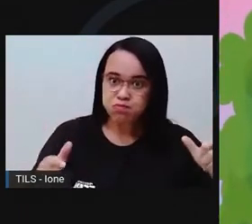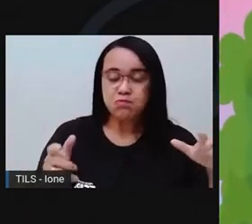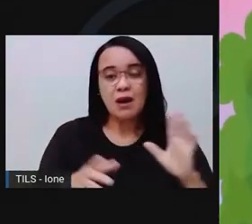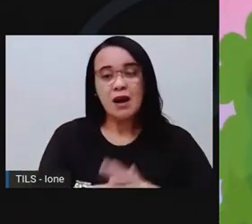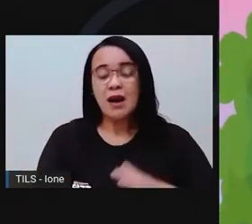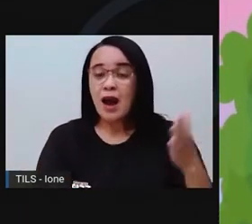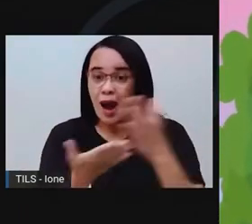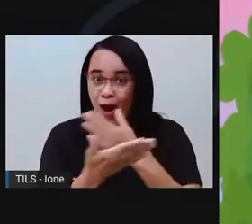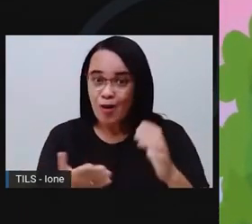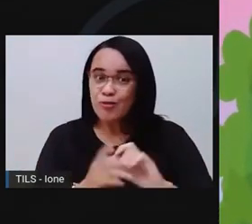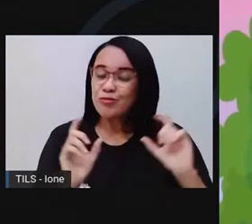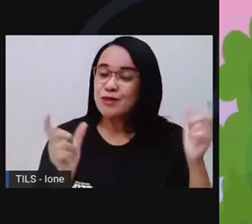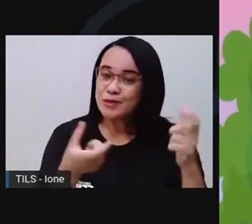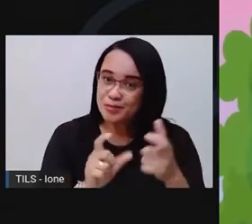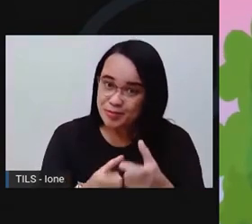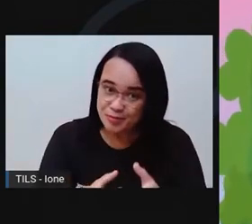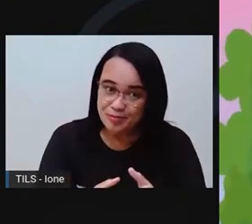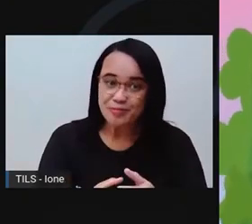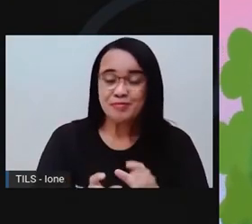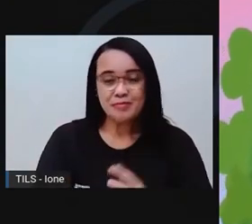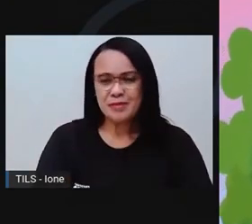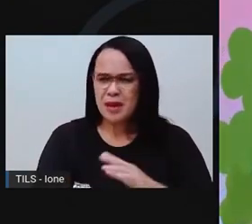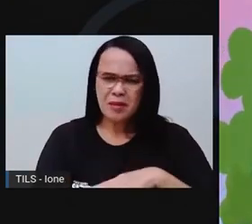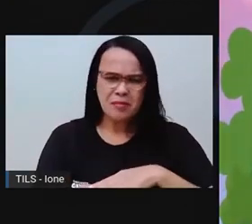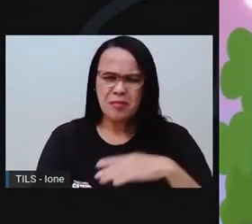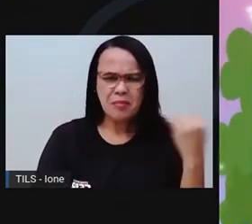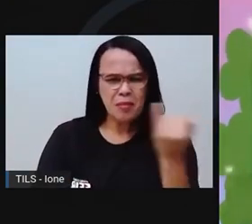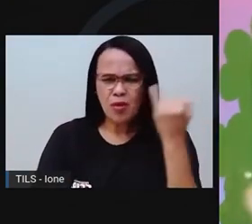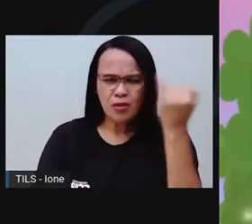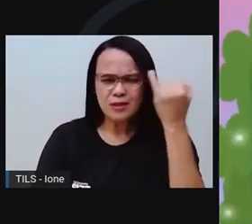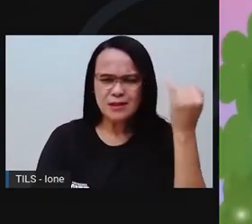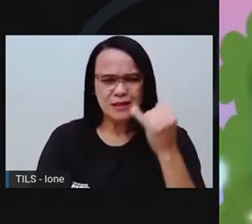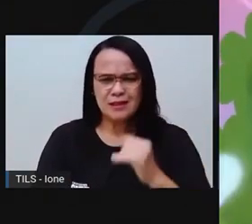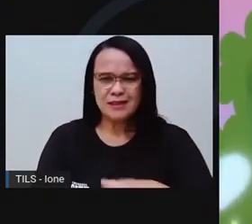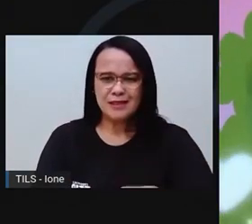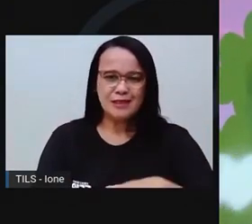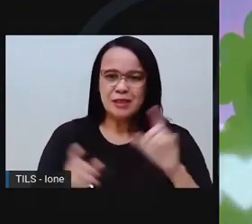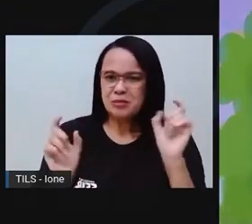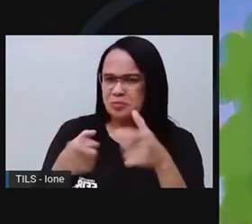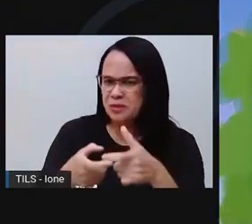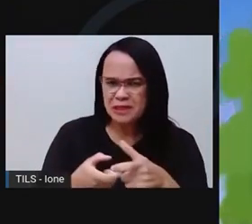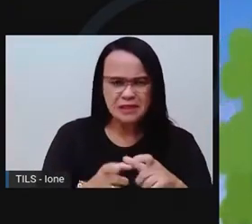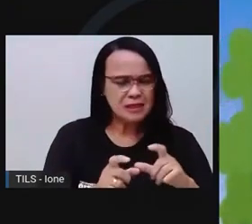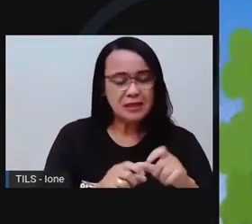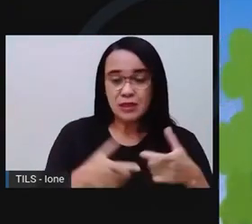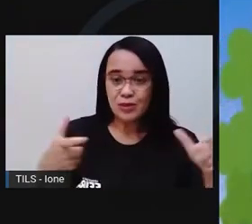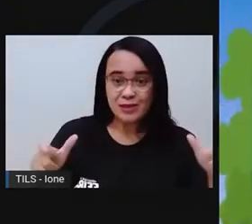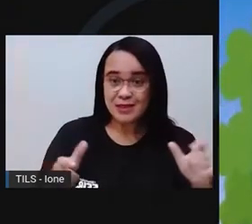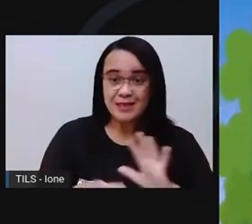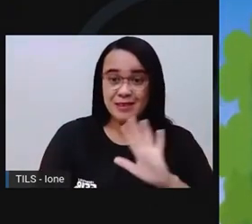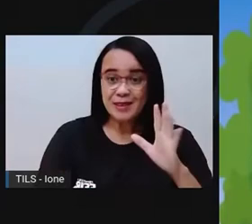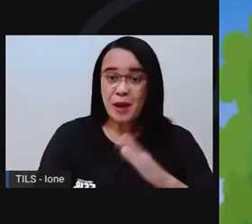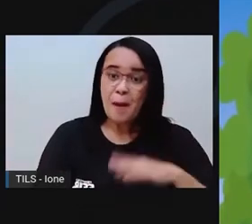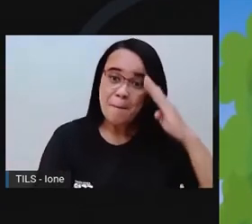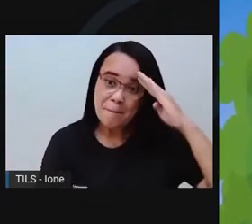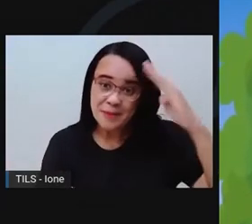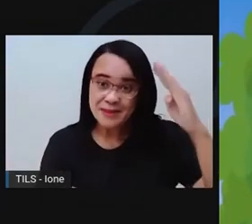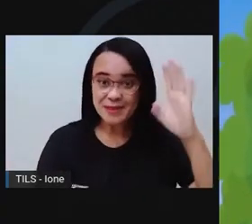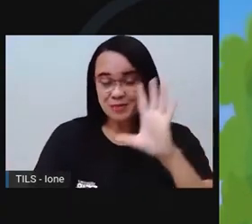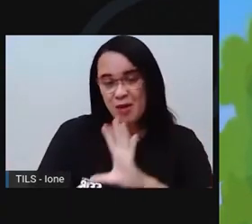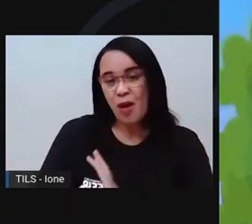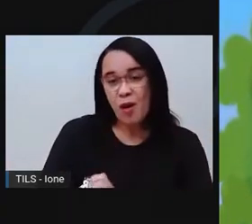Não importa o tamanho, o amor é o que vale a pena. Há famílias com dois pais,